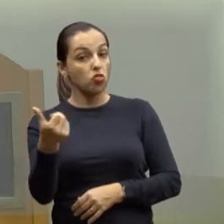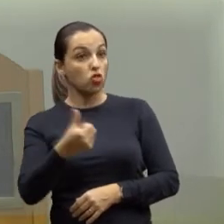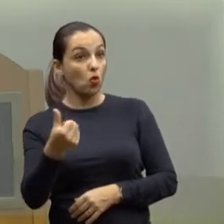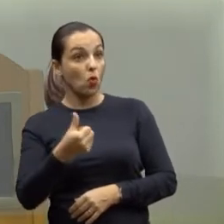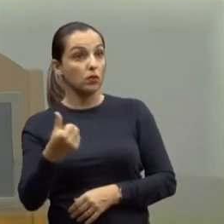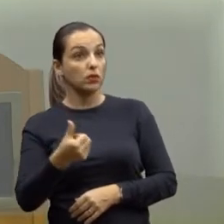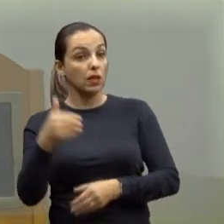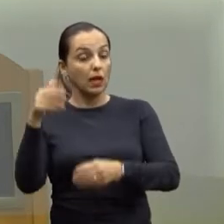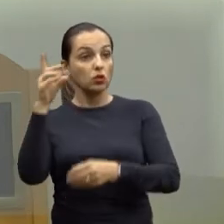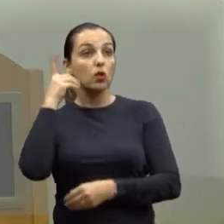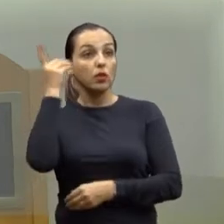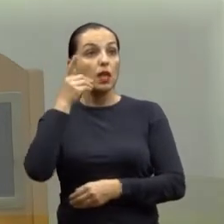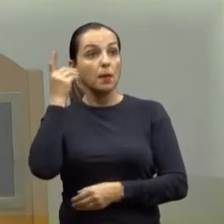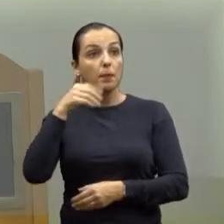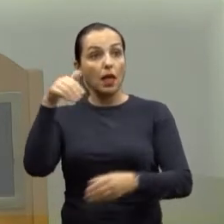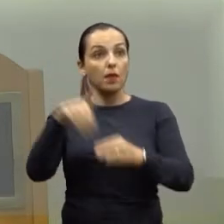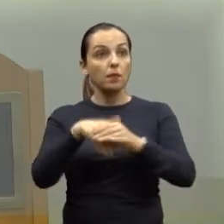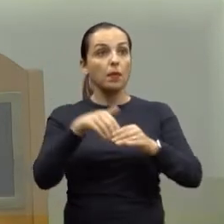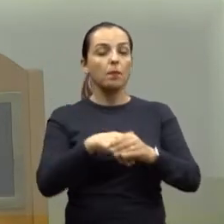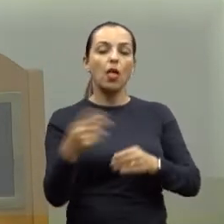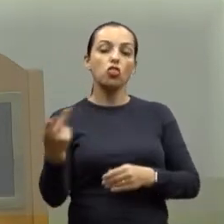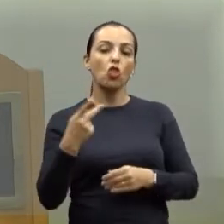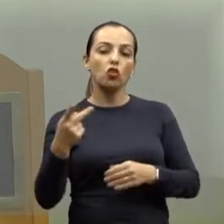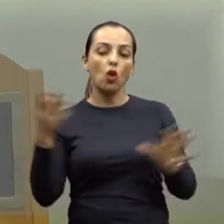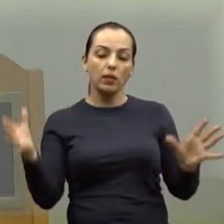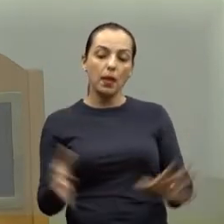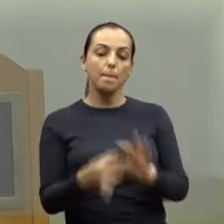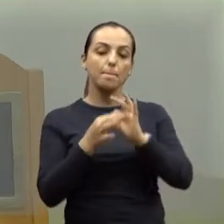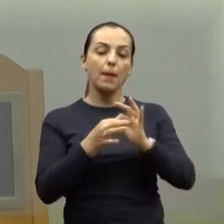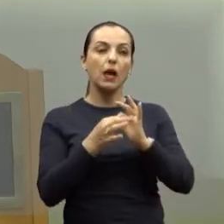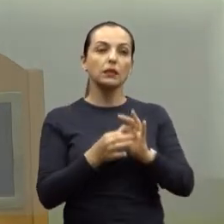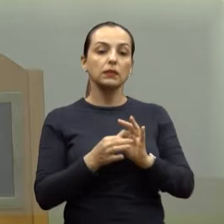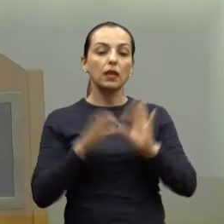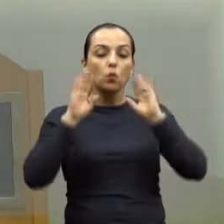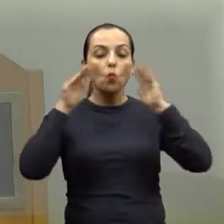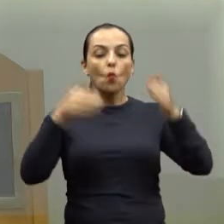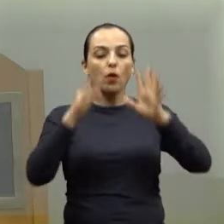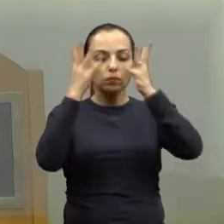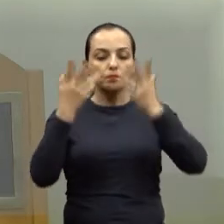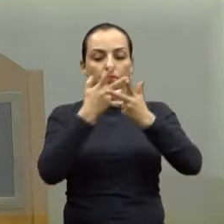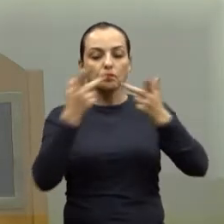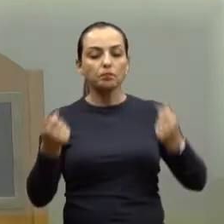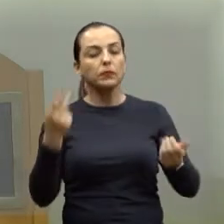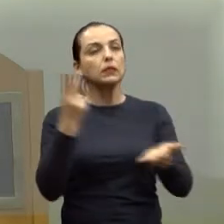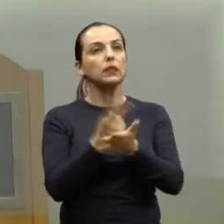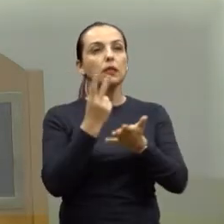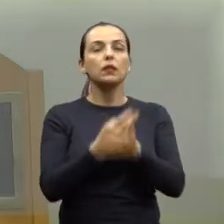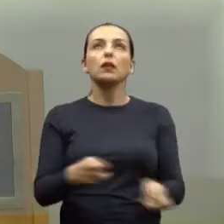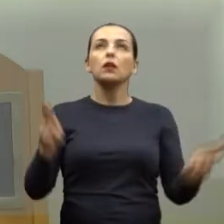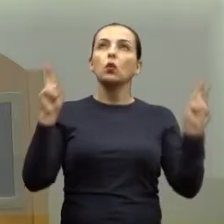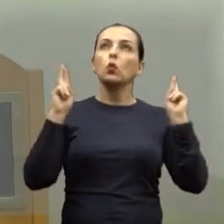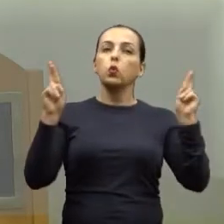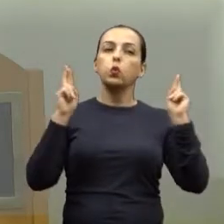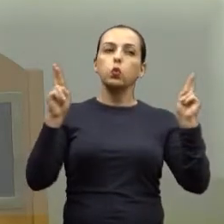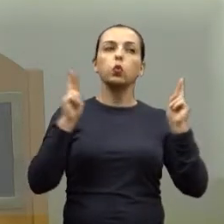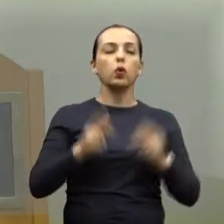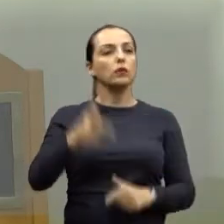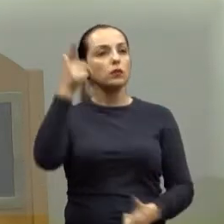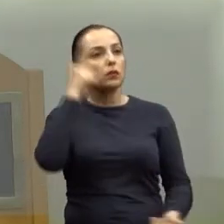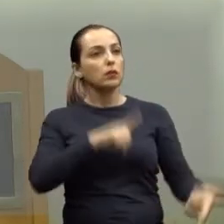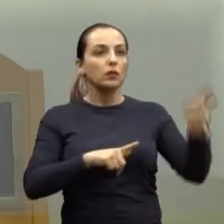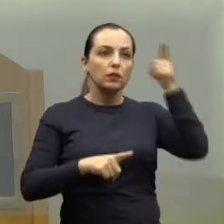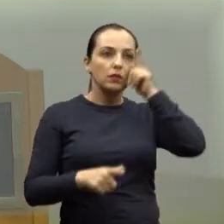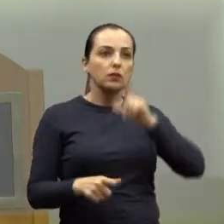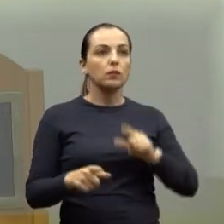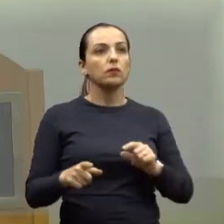apoiei, que é meu parceiro de causa animal. E, se Deus quiser, ir com ele e com as nossas duas deputadas estaduais, vamos trazer